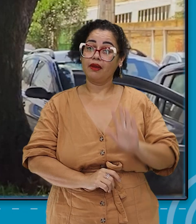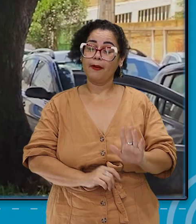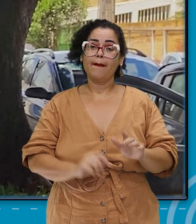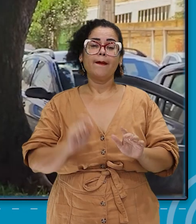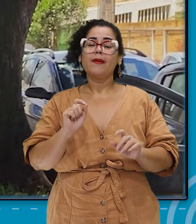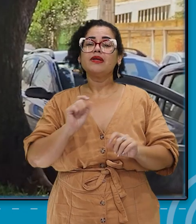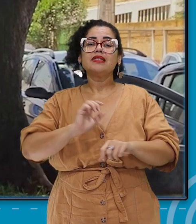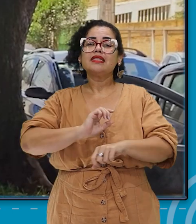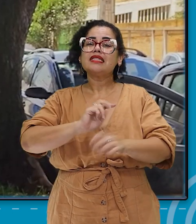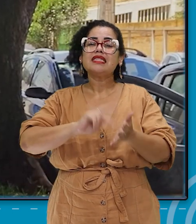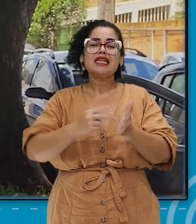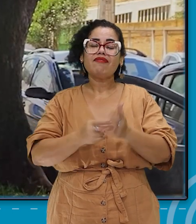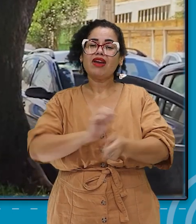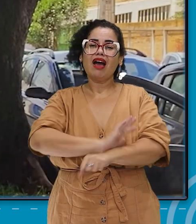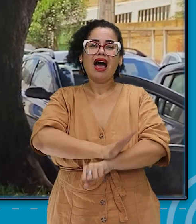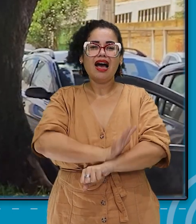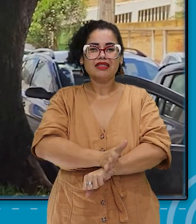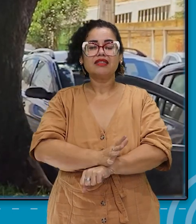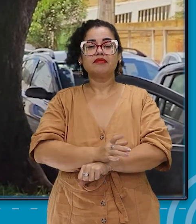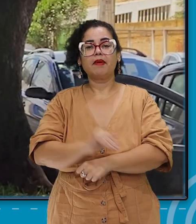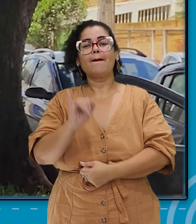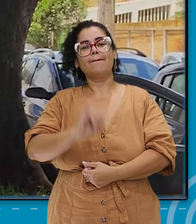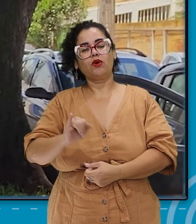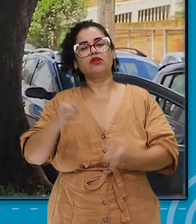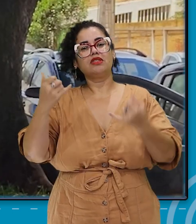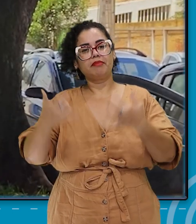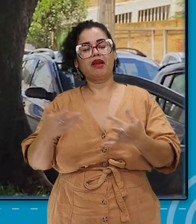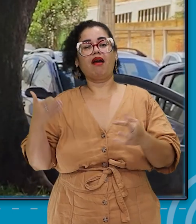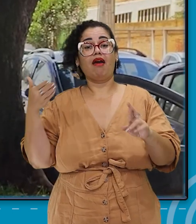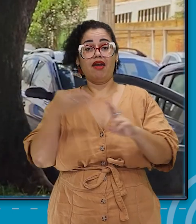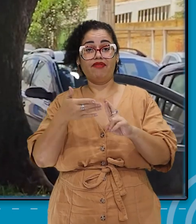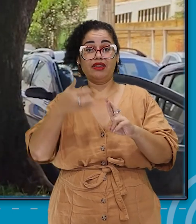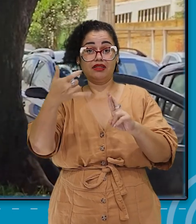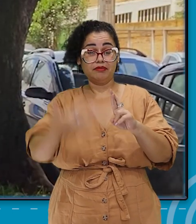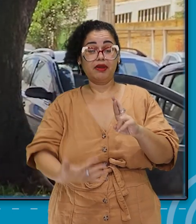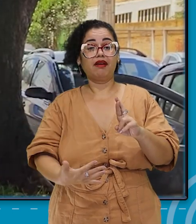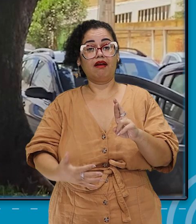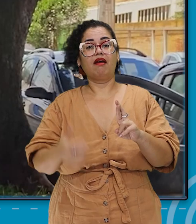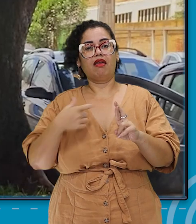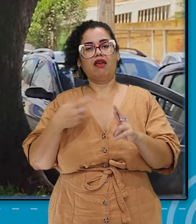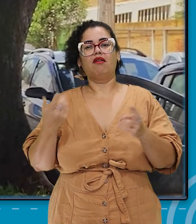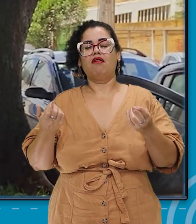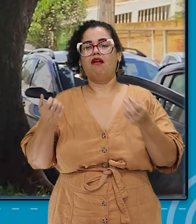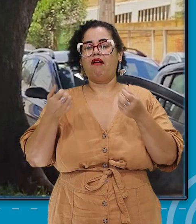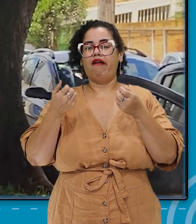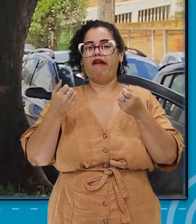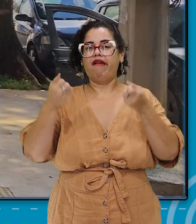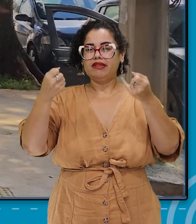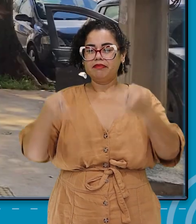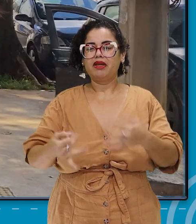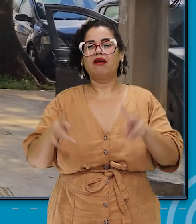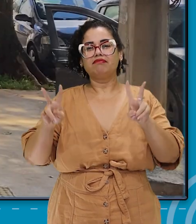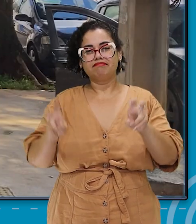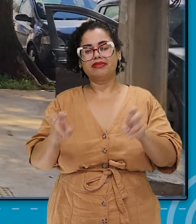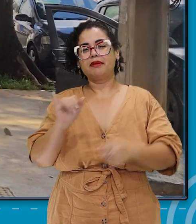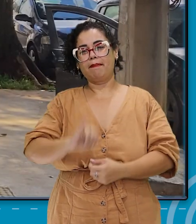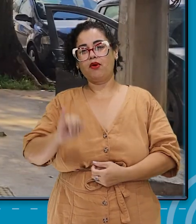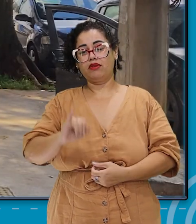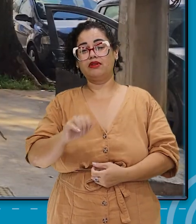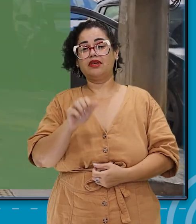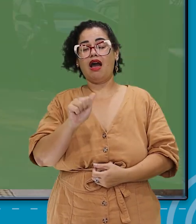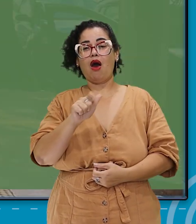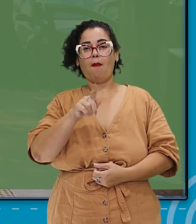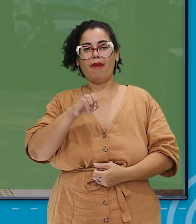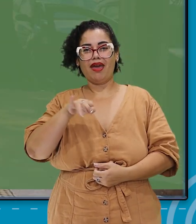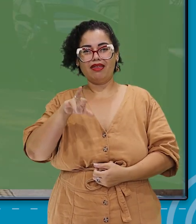o que é racismo. E aí é importante a gente trazer algumas referências. E aí eu trago comigo uma abordagem bastante interessante que o Silvio